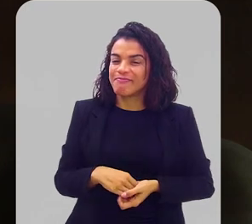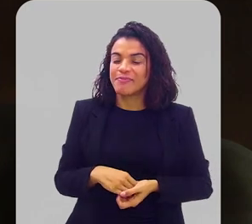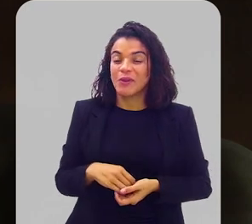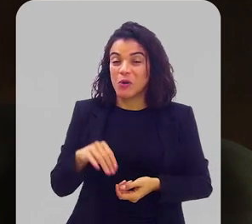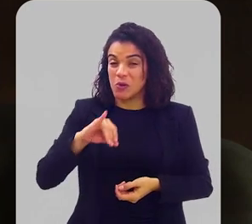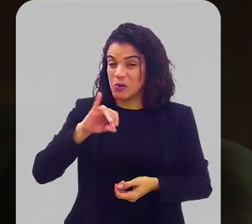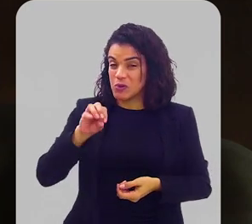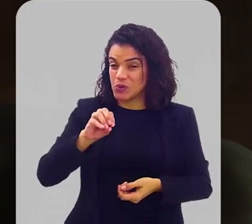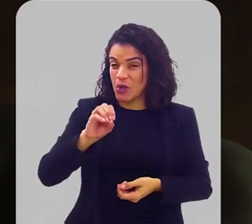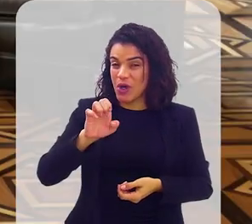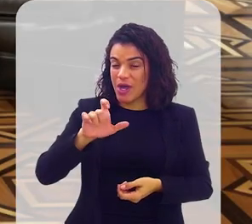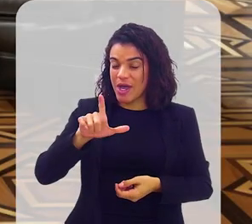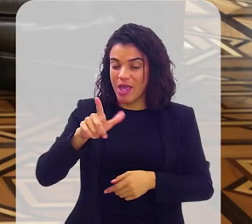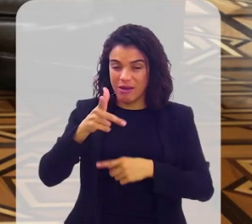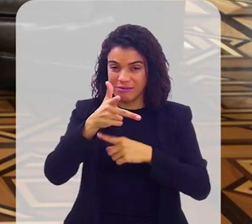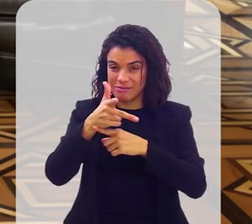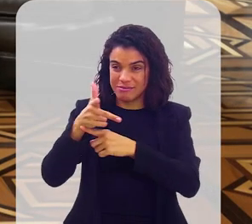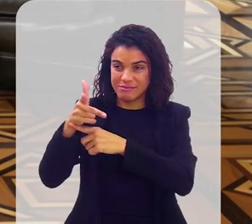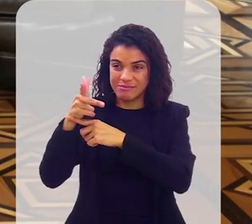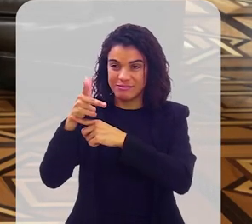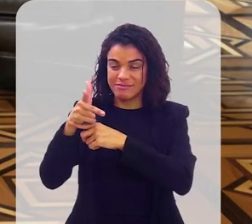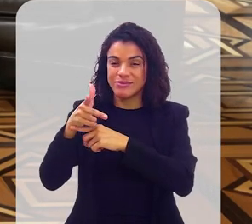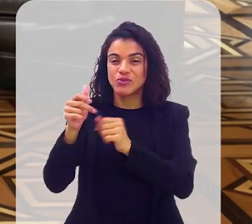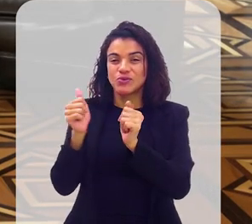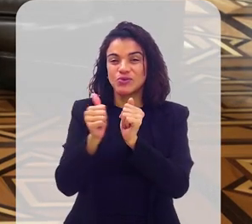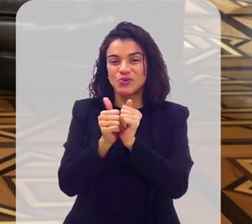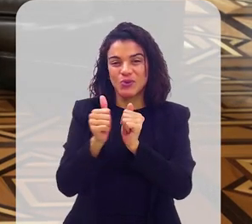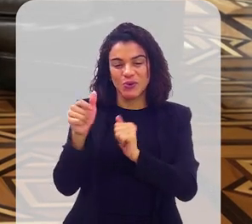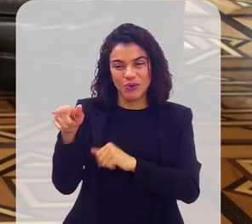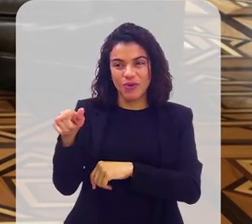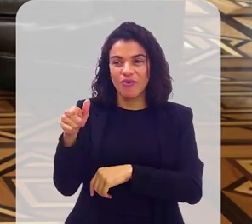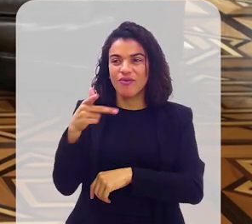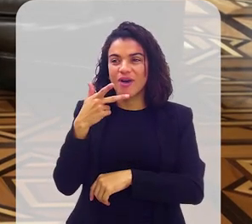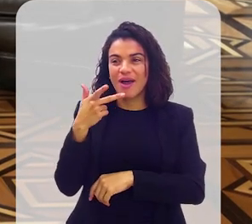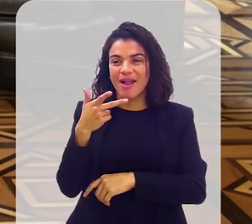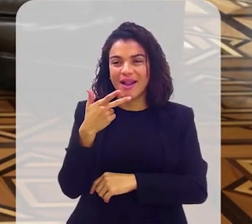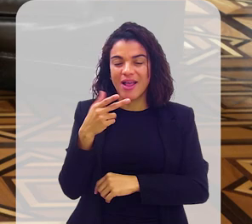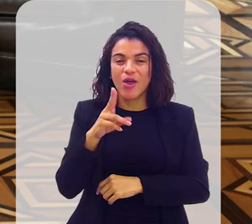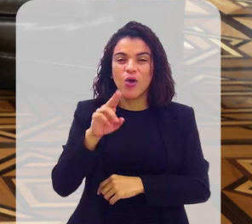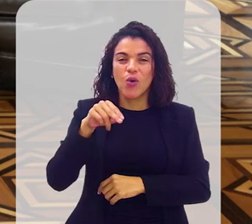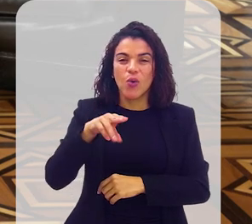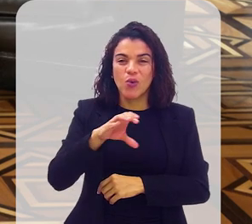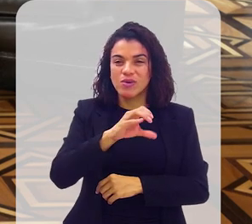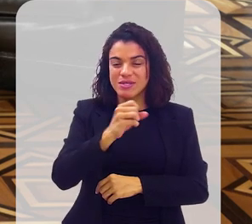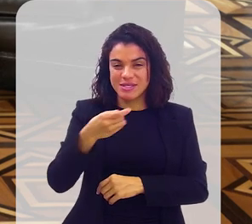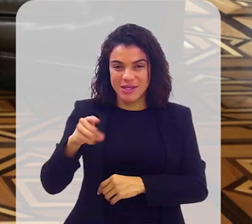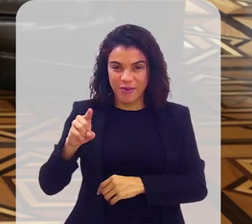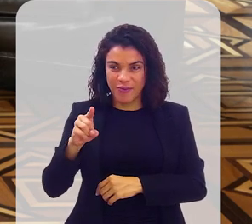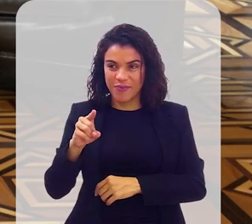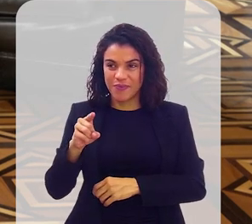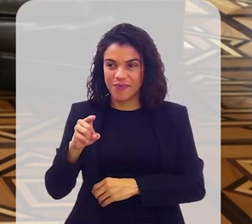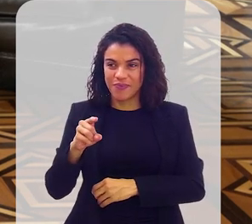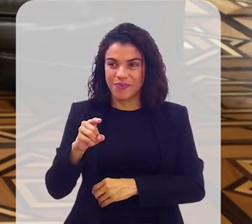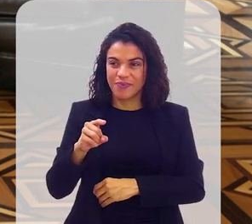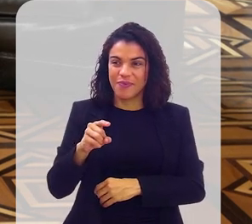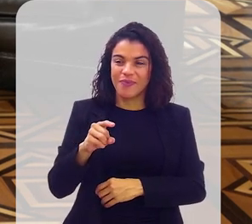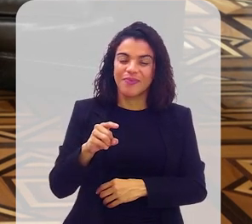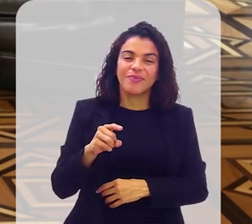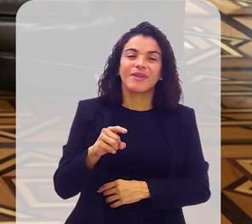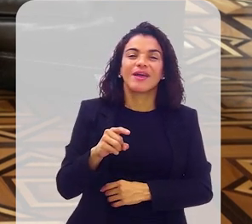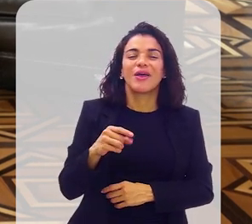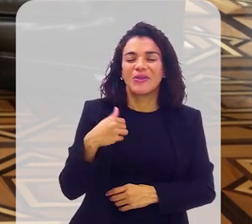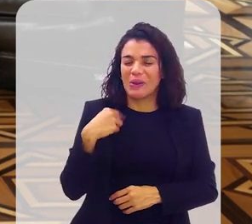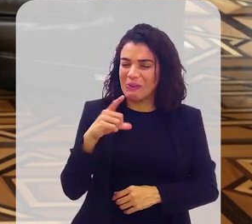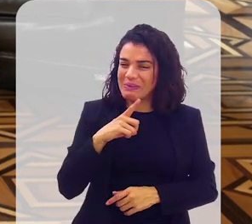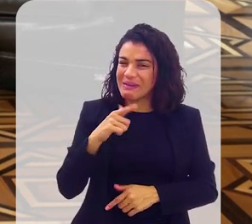O Joel já dá um gritão ali nas câmeras junto com o beterraba. O meu é o Tchan. Esses dois meninos, eu tenho muito